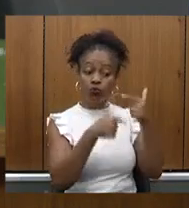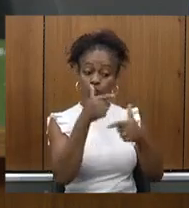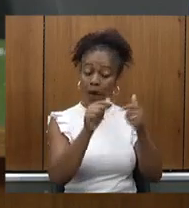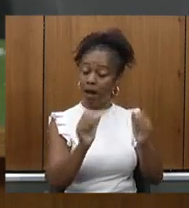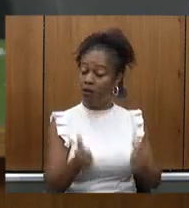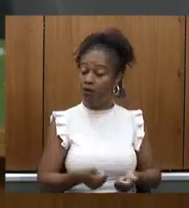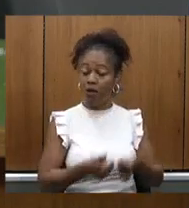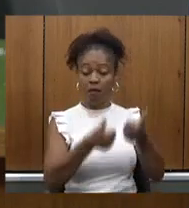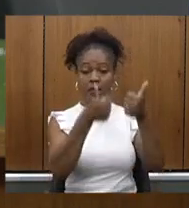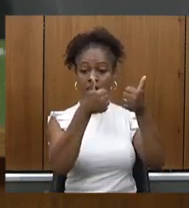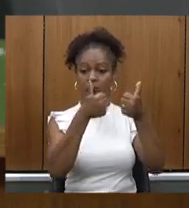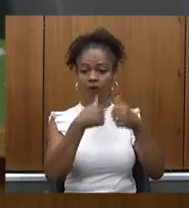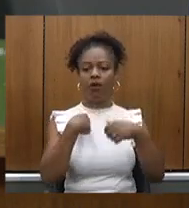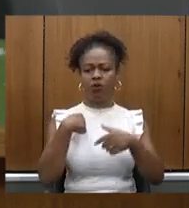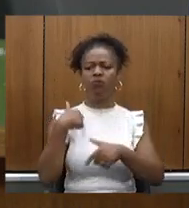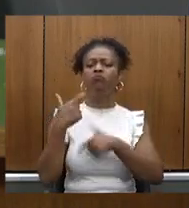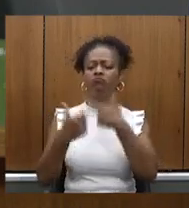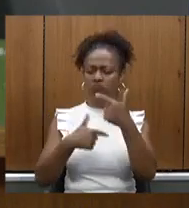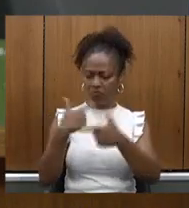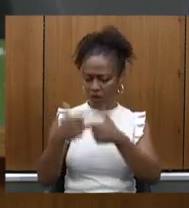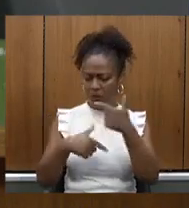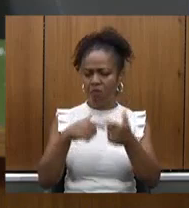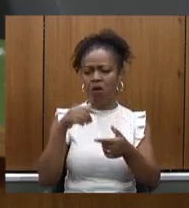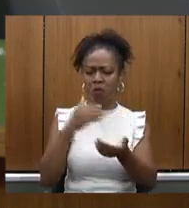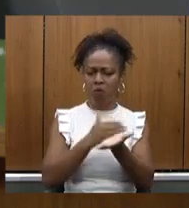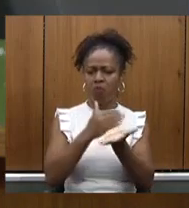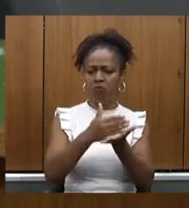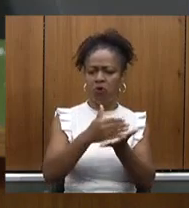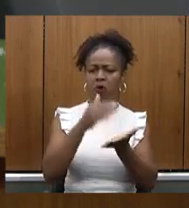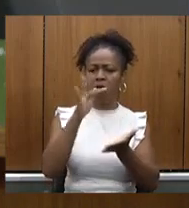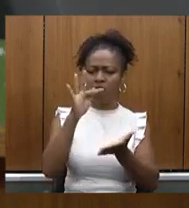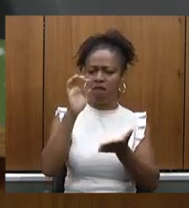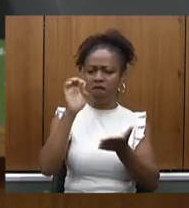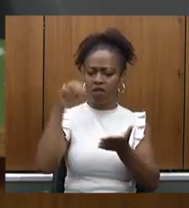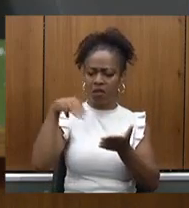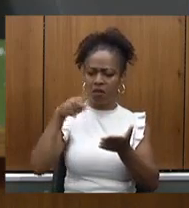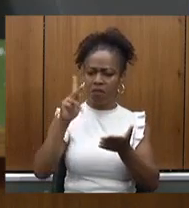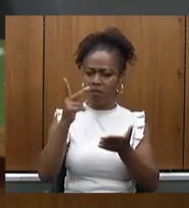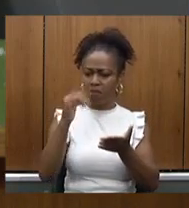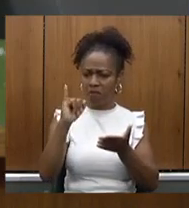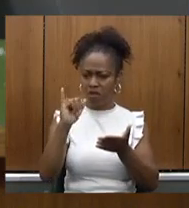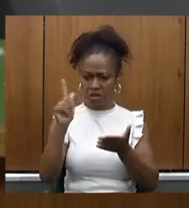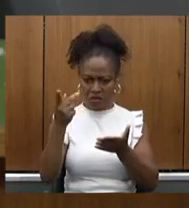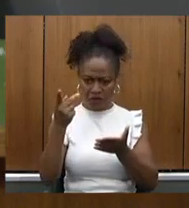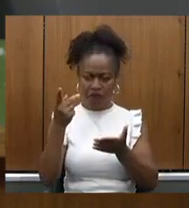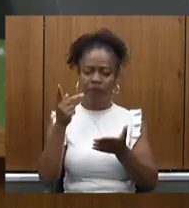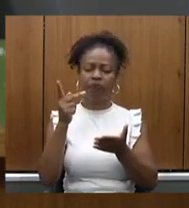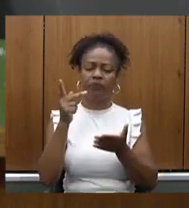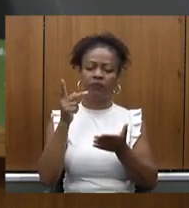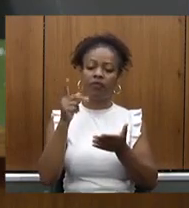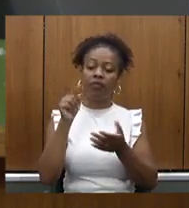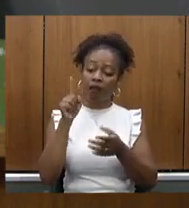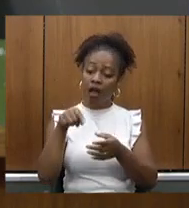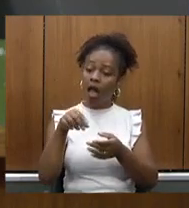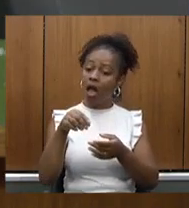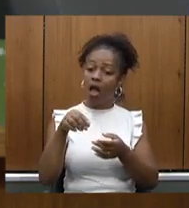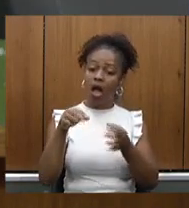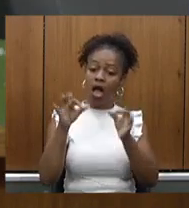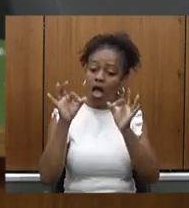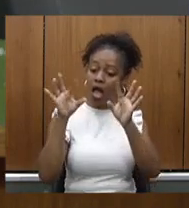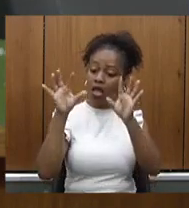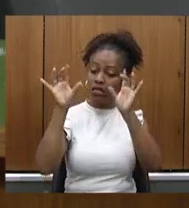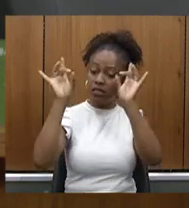12 anos no SUS comecei na FEMIG e a FEMIG é um exemplo dos talentos que nós temos ali dos servidores e esses servidores realmente